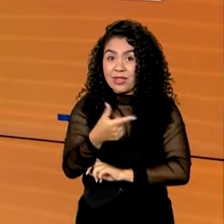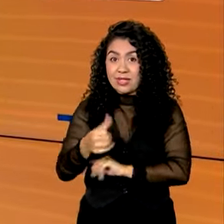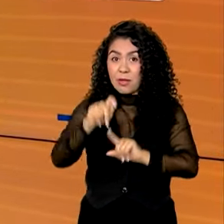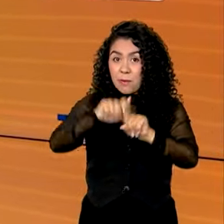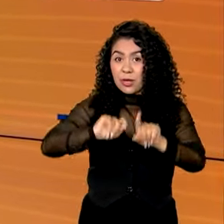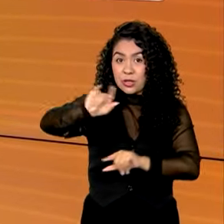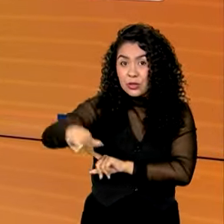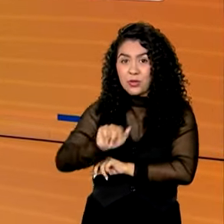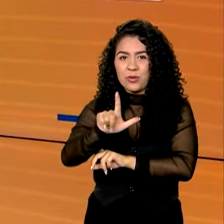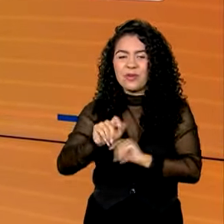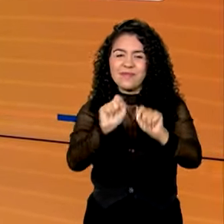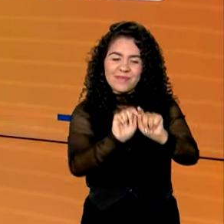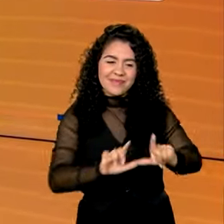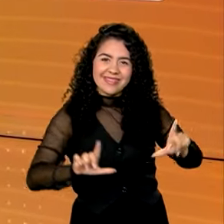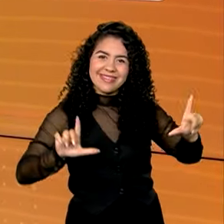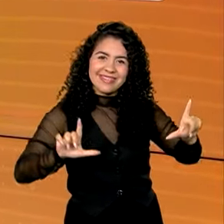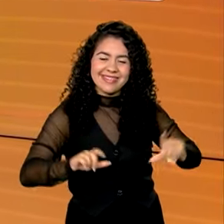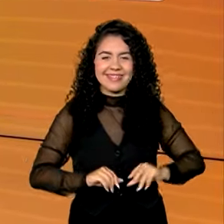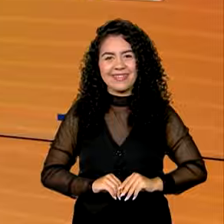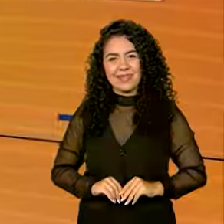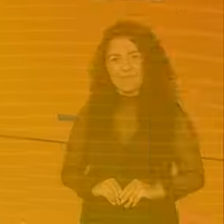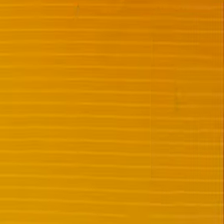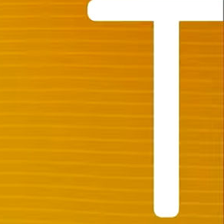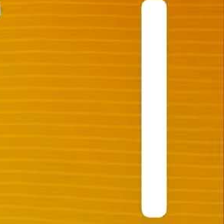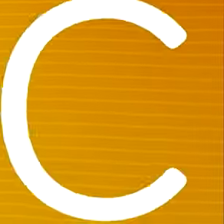julho. O Brasil em dia começa agora.